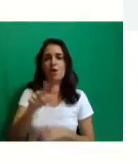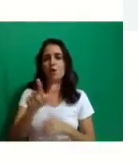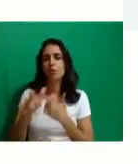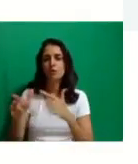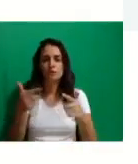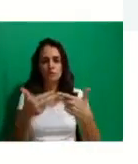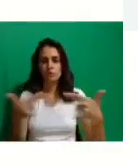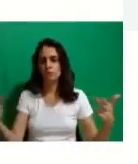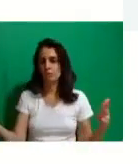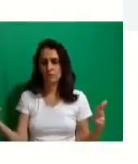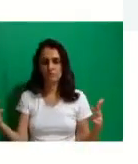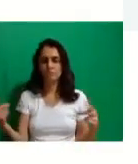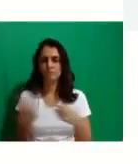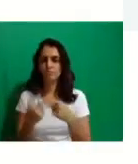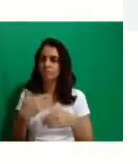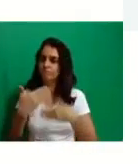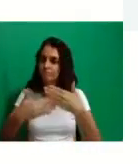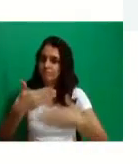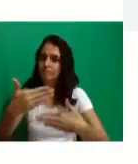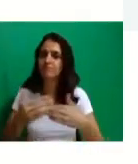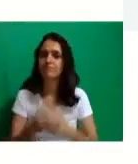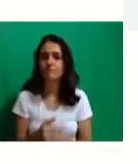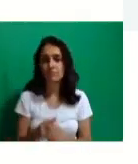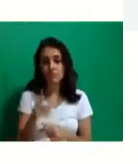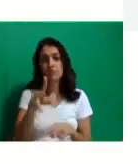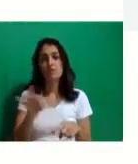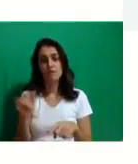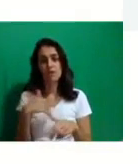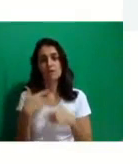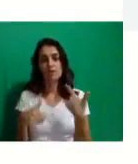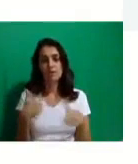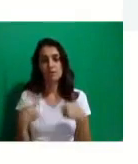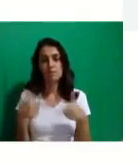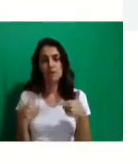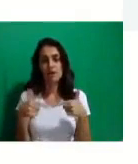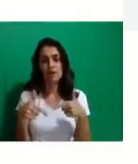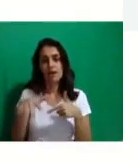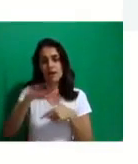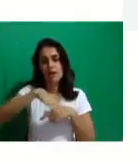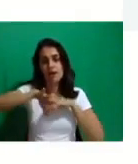vocês vão trabalhar lá. Vocês vão atuar no campo educacional,